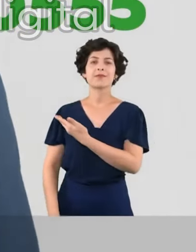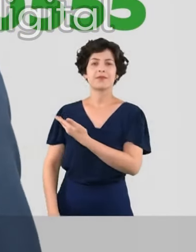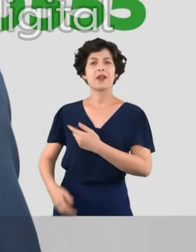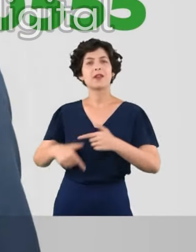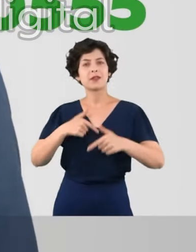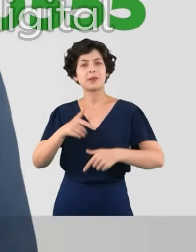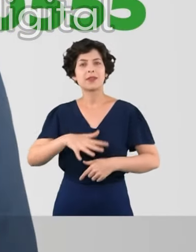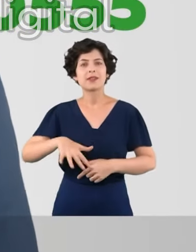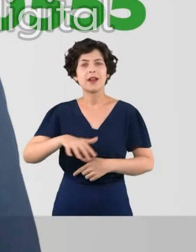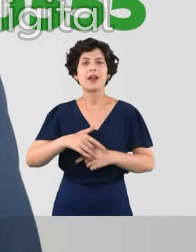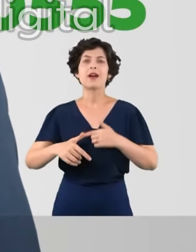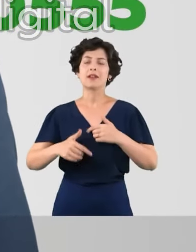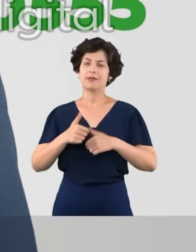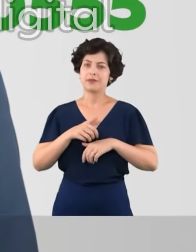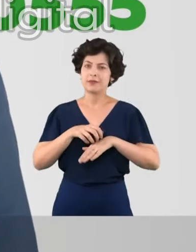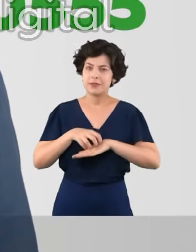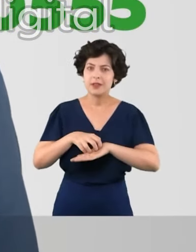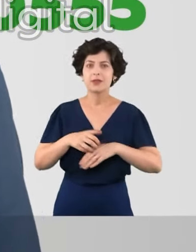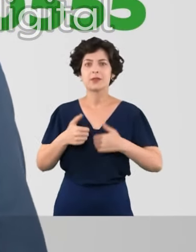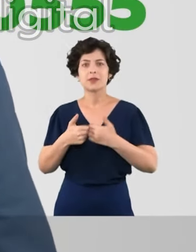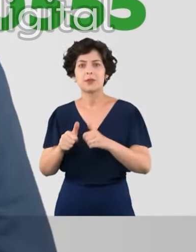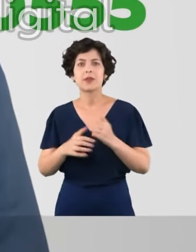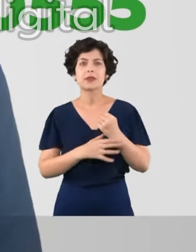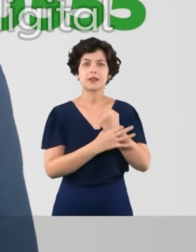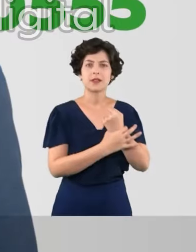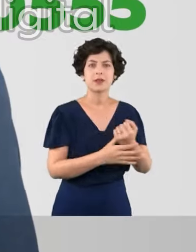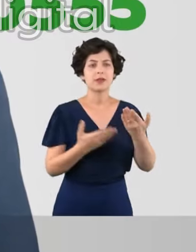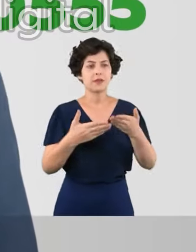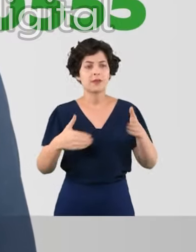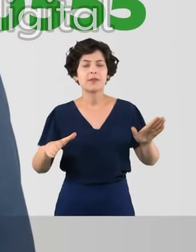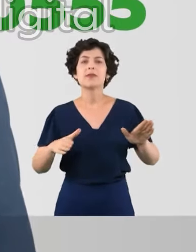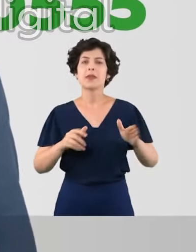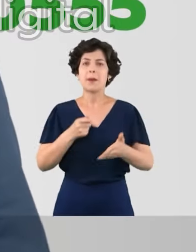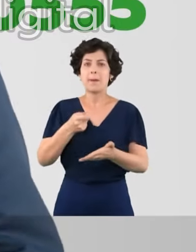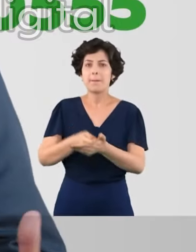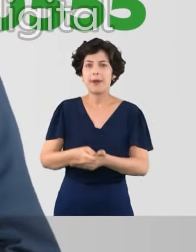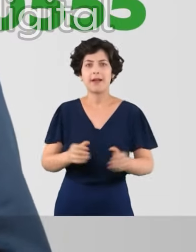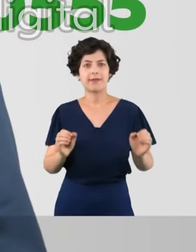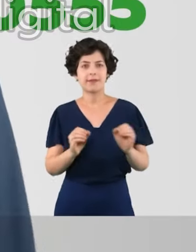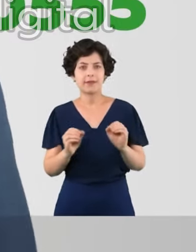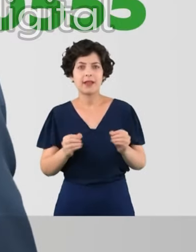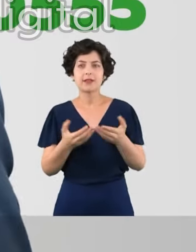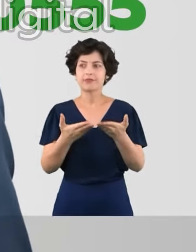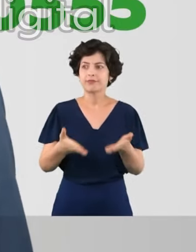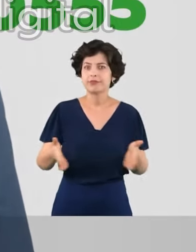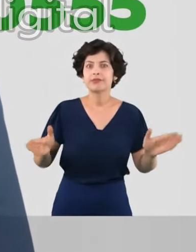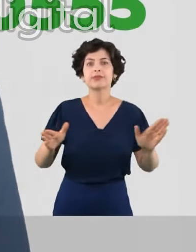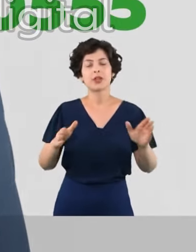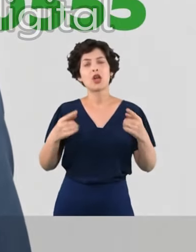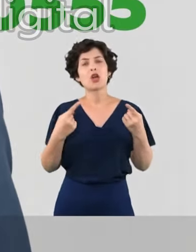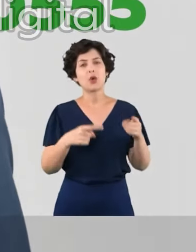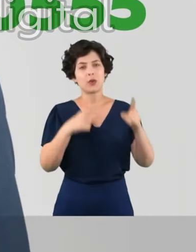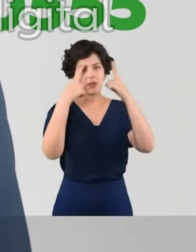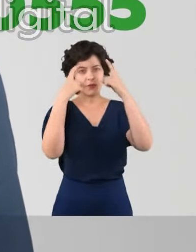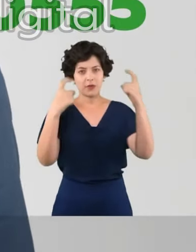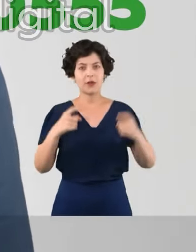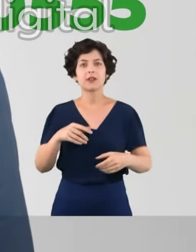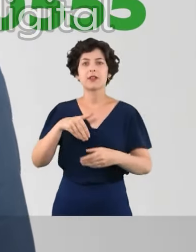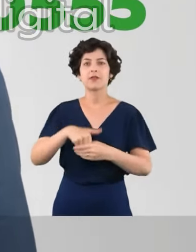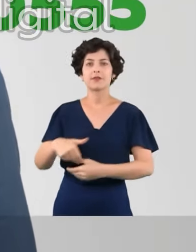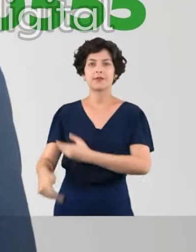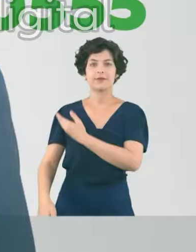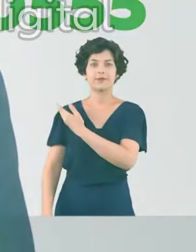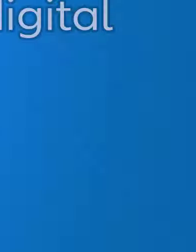o Adalto do Transporte. Trabalharei por mais segurança, ampliação da tarifa zero contra a violência doméstica. Vote 75